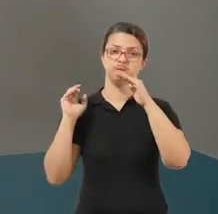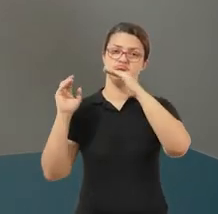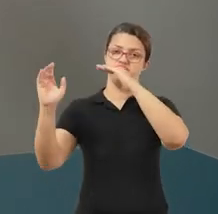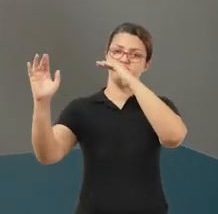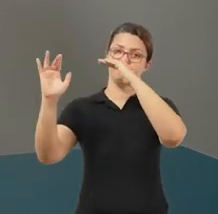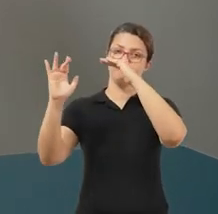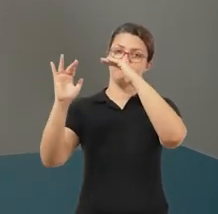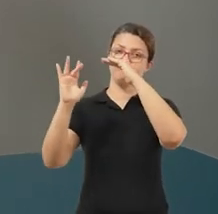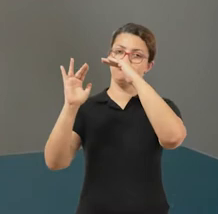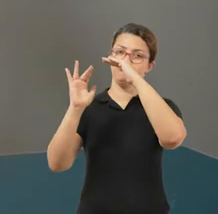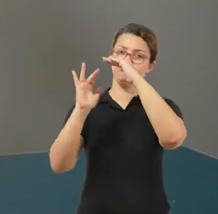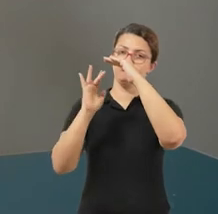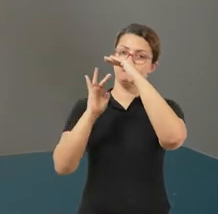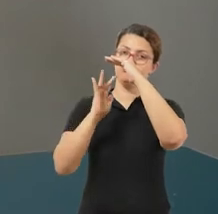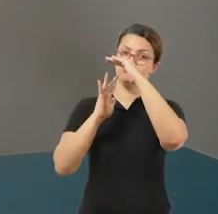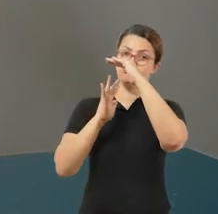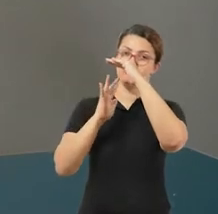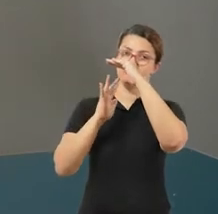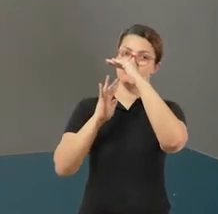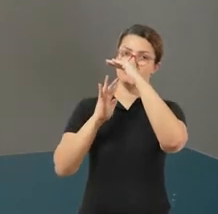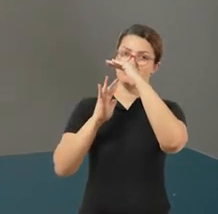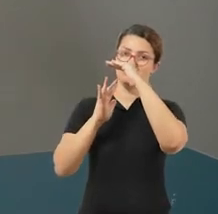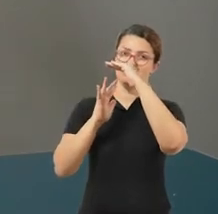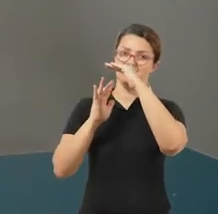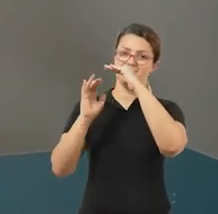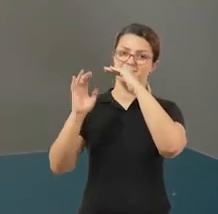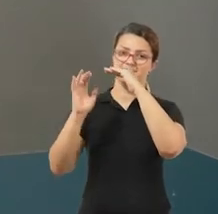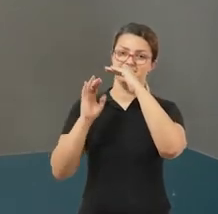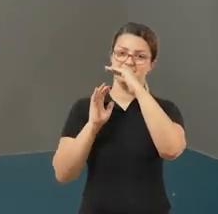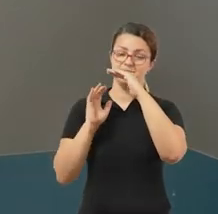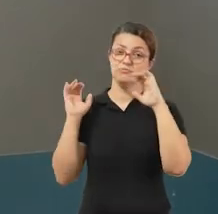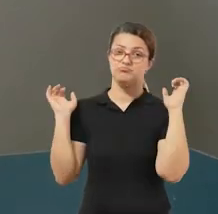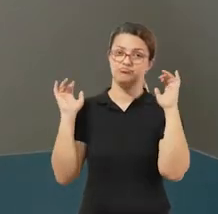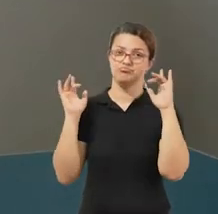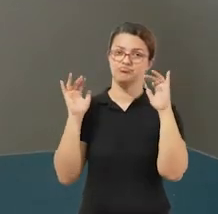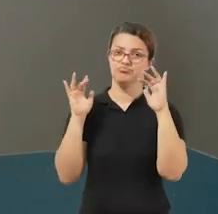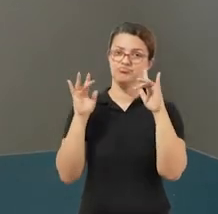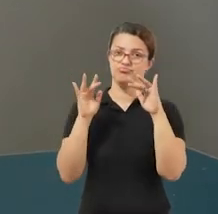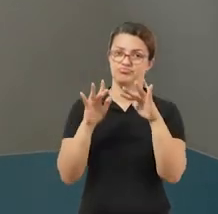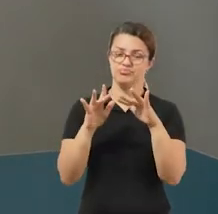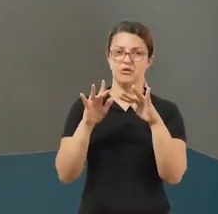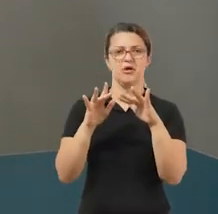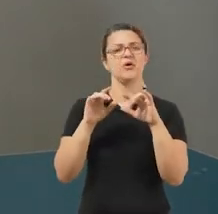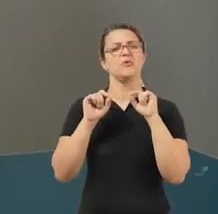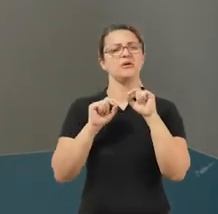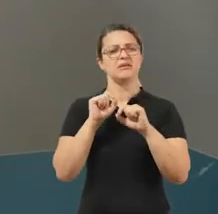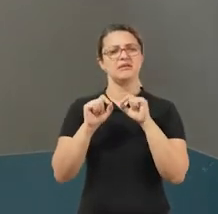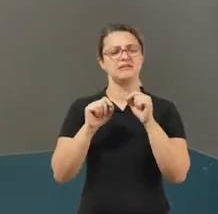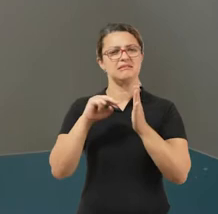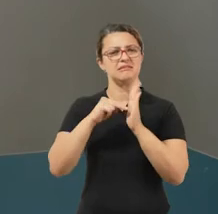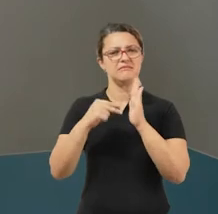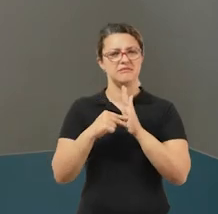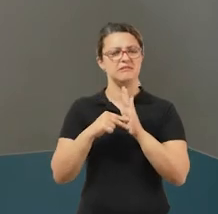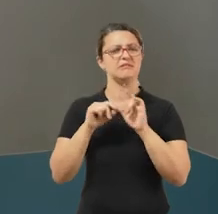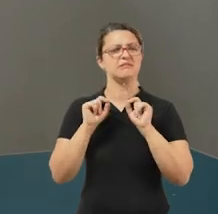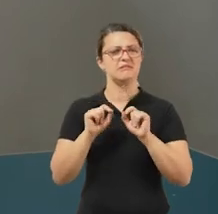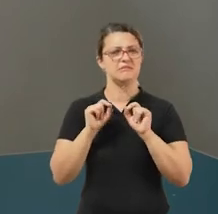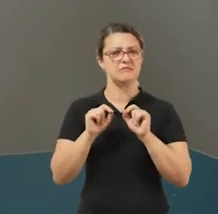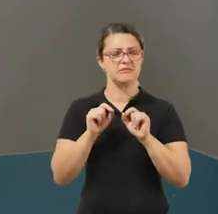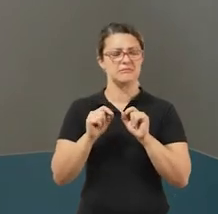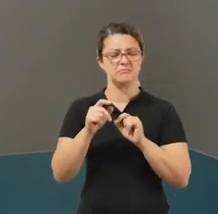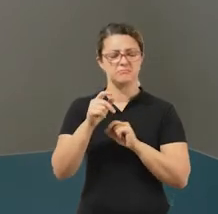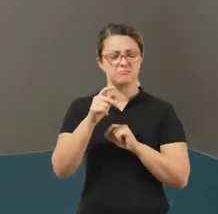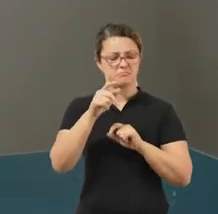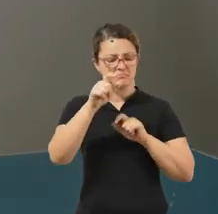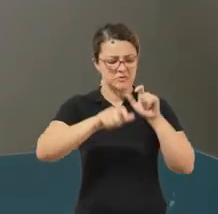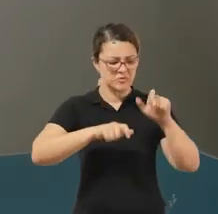ela é um assunto muito importante, ainda mais no momento que a gente vive. Nós precisamos sempre pensar o que leva as pessoas a migrarem de